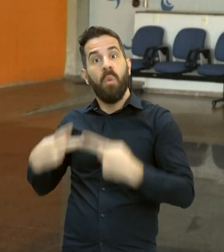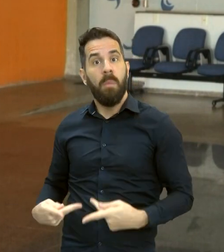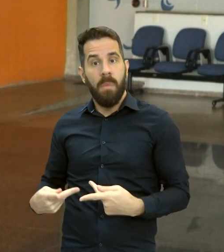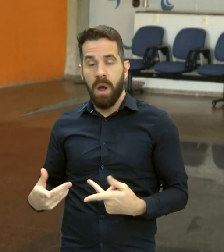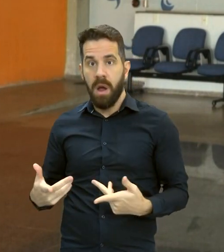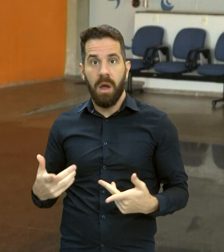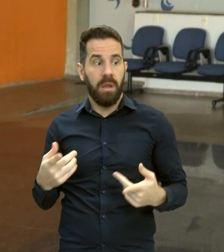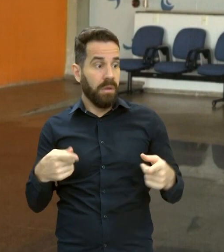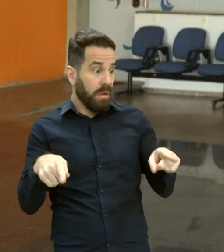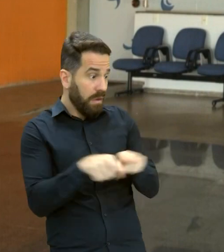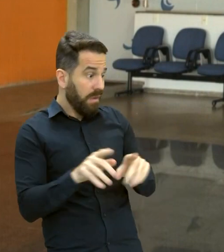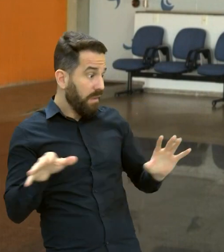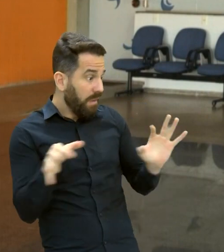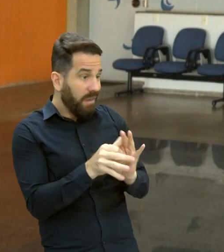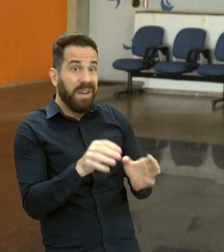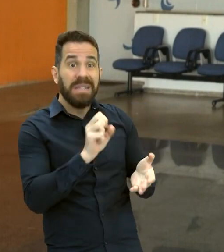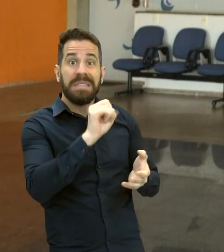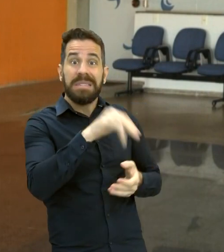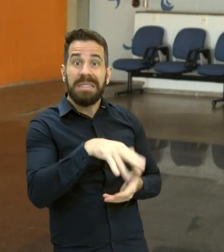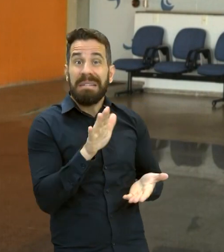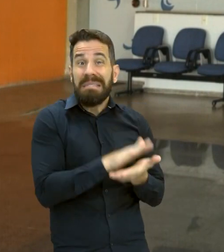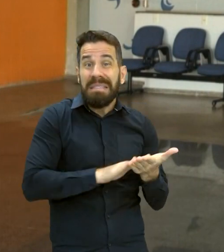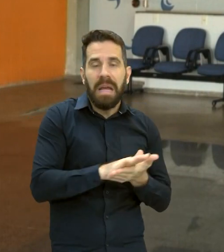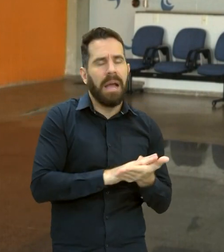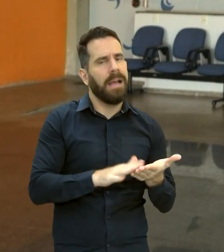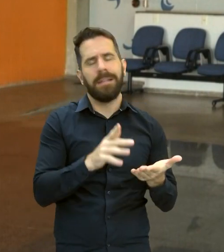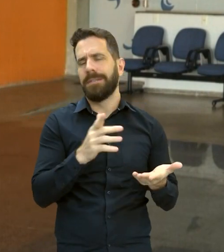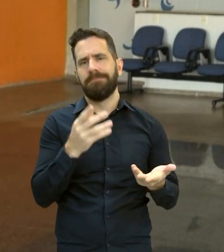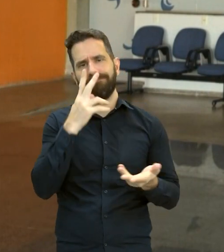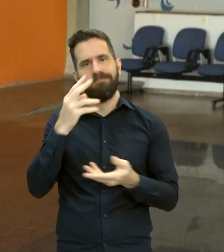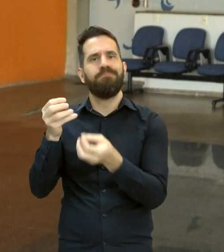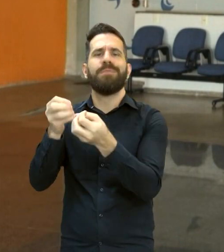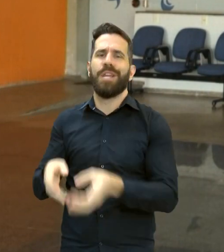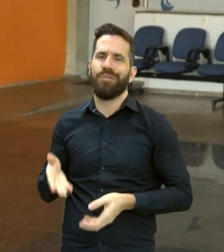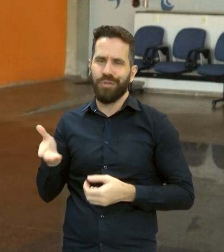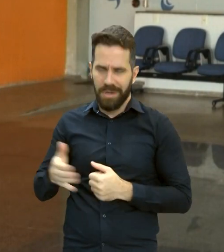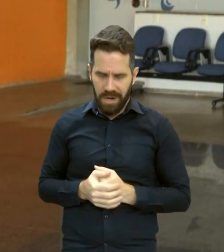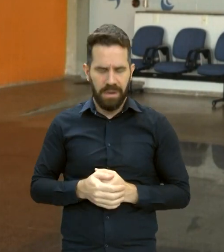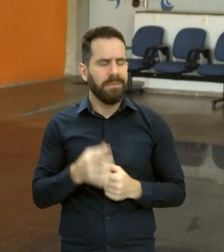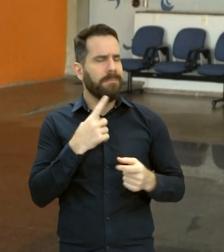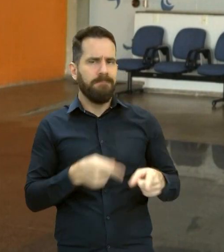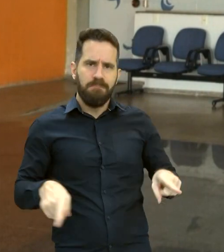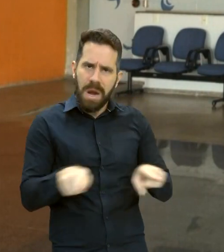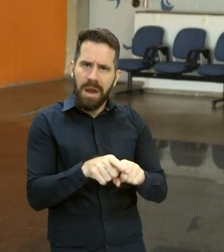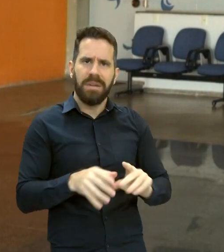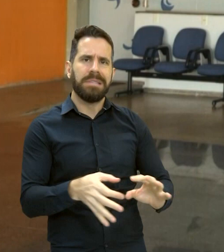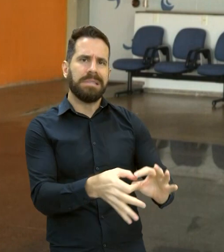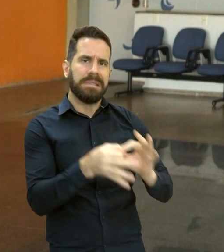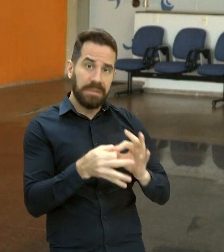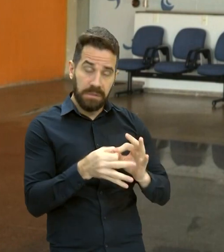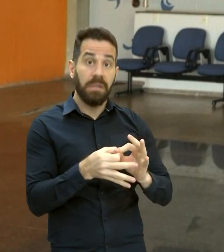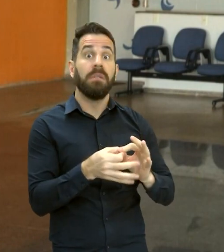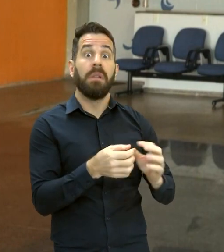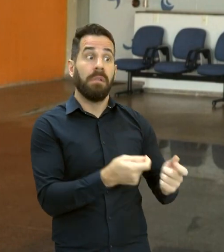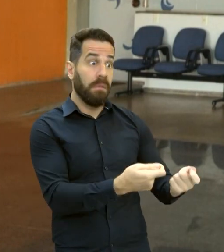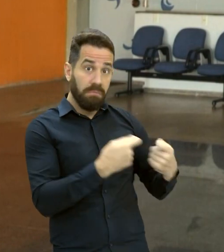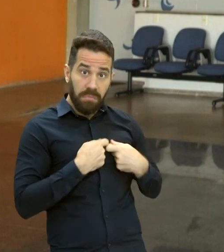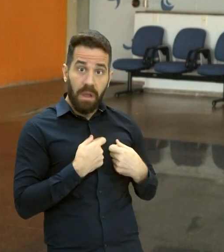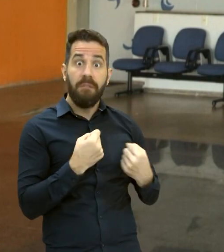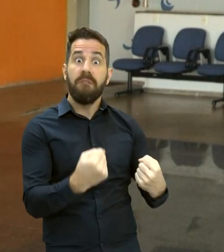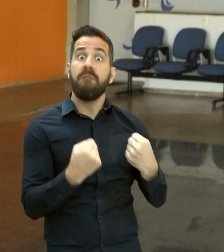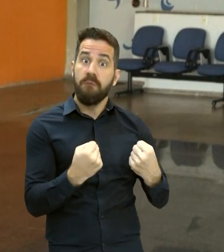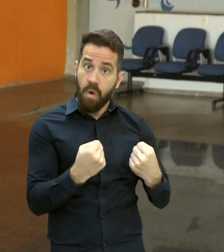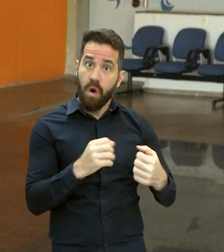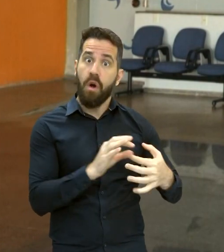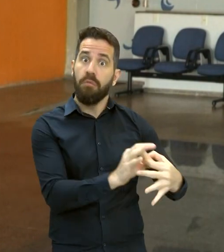bastante prejudicada. A SIM é uma grande parceira. A criação da SIM fortalece as ações de segurança por um